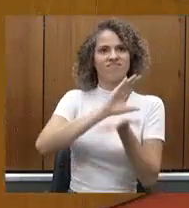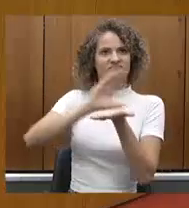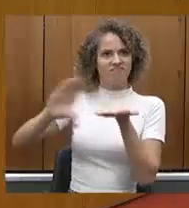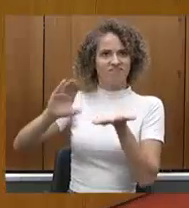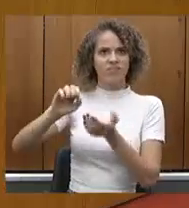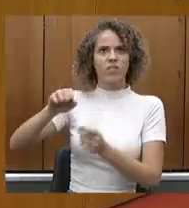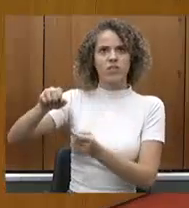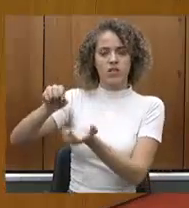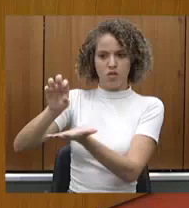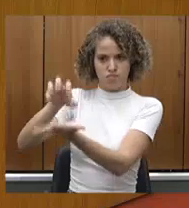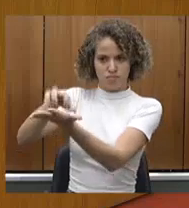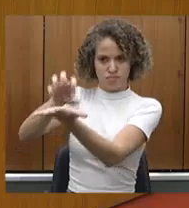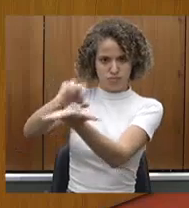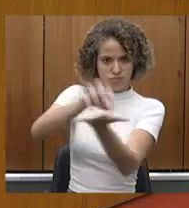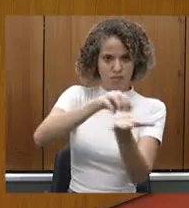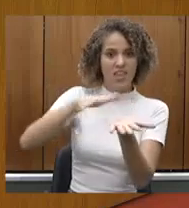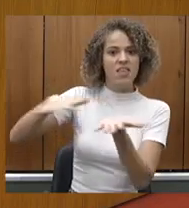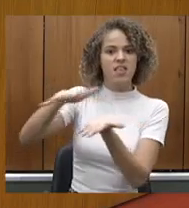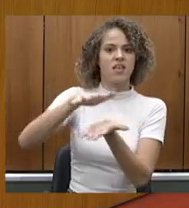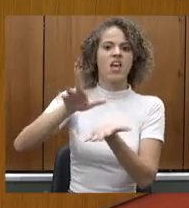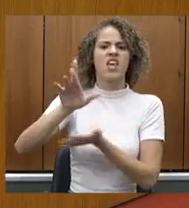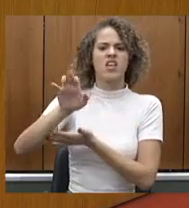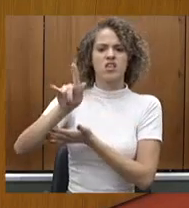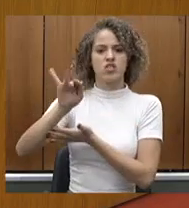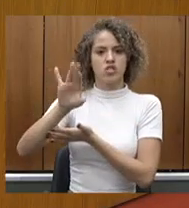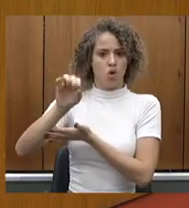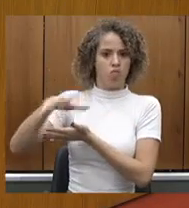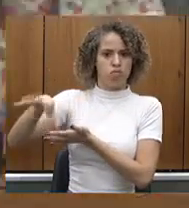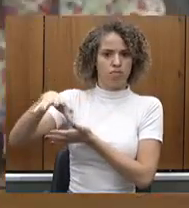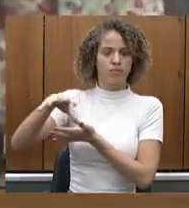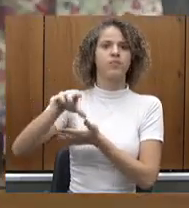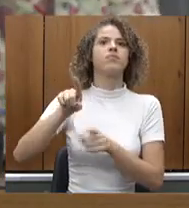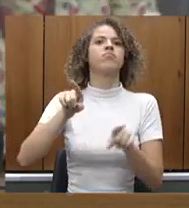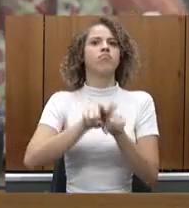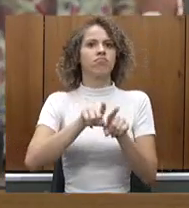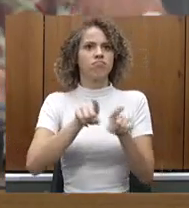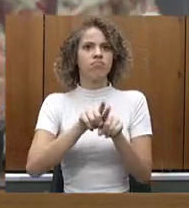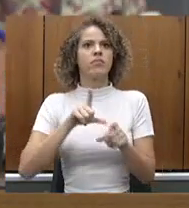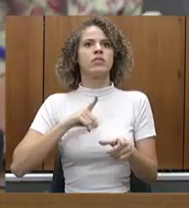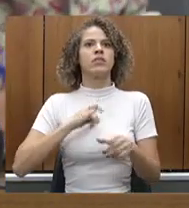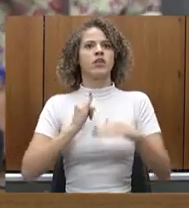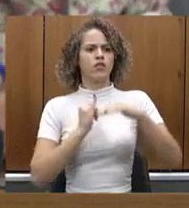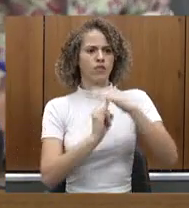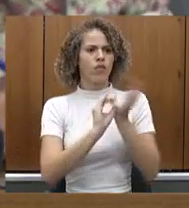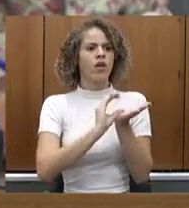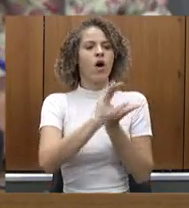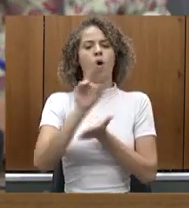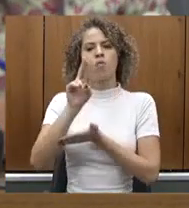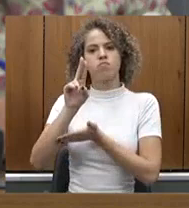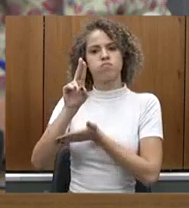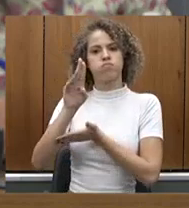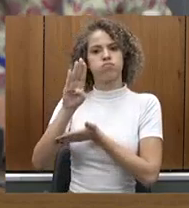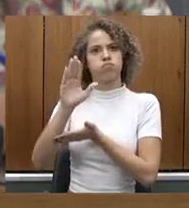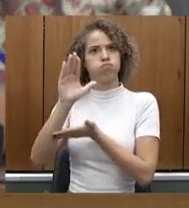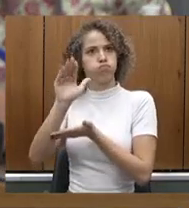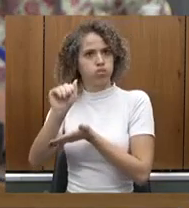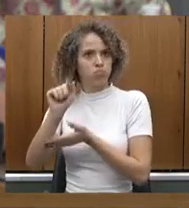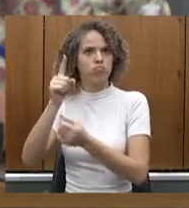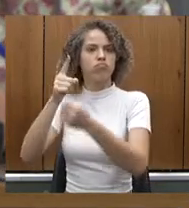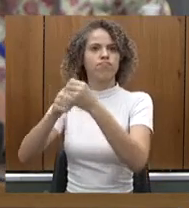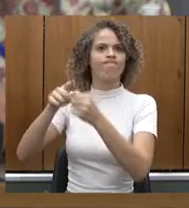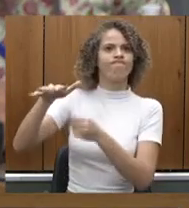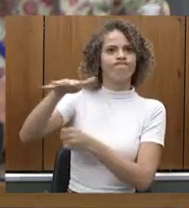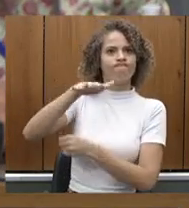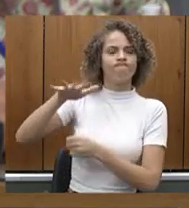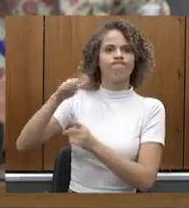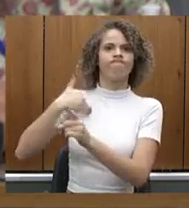regiões em que sou votado temos corrido atrás de investimentos na região de Ubar fortalecimento daquela região na